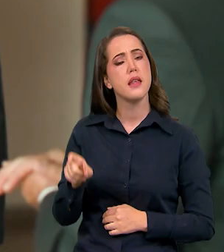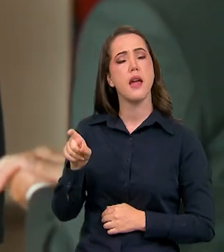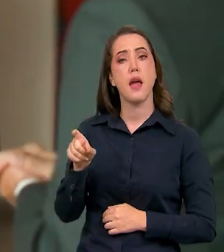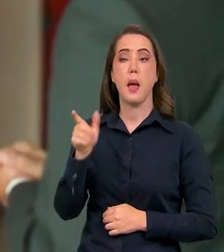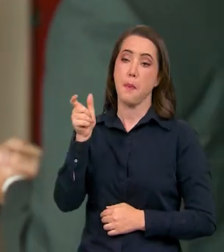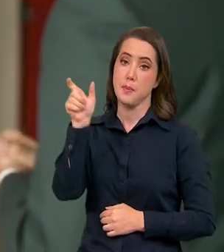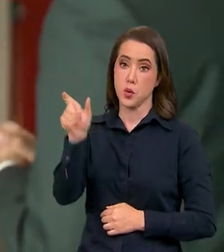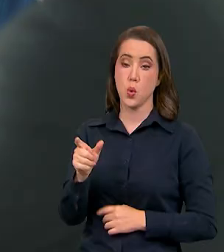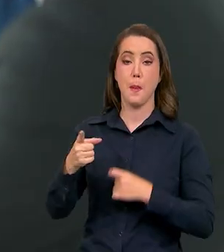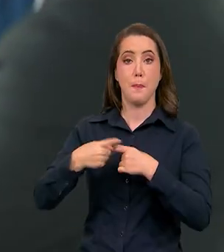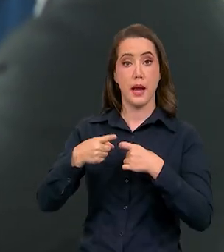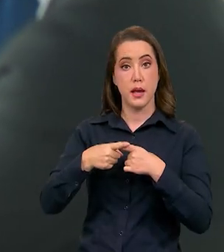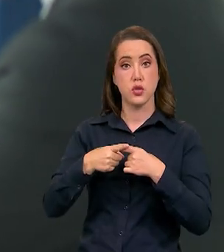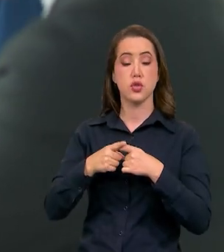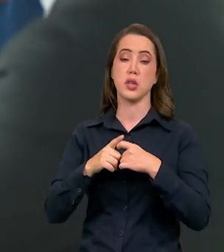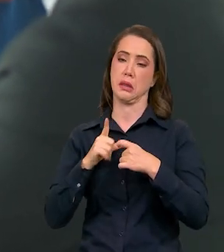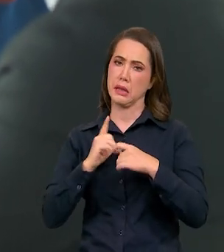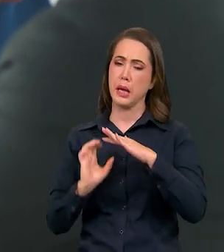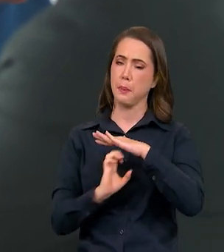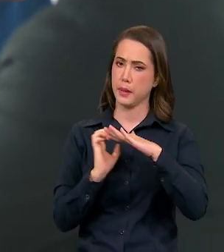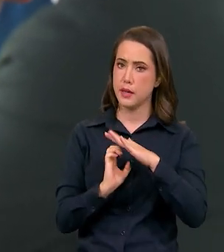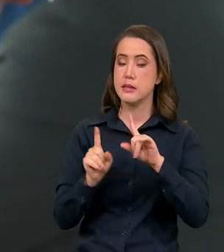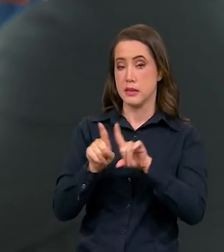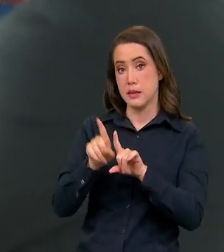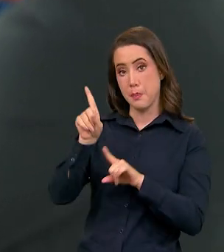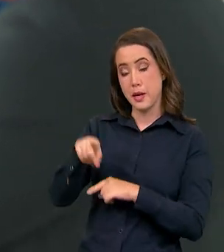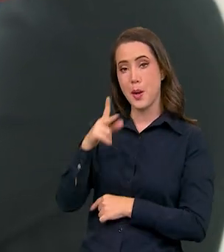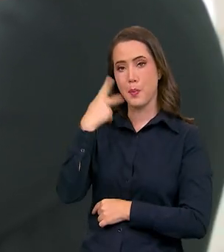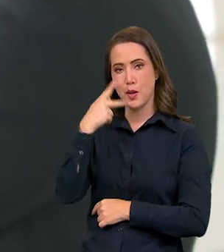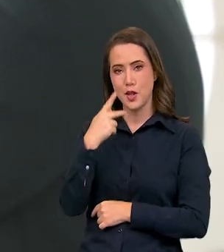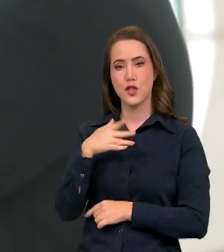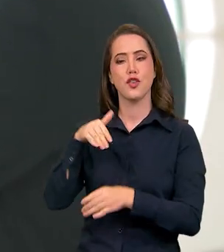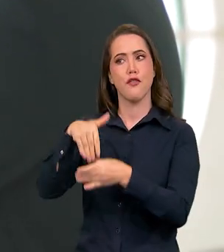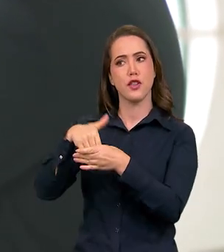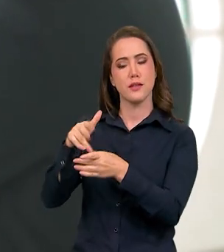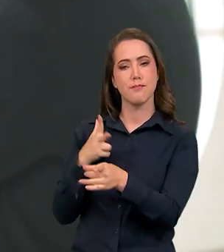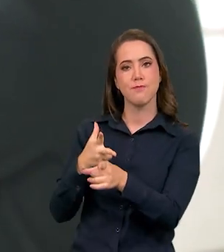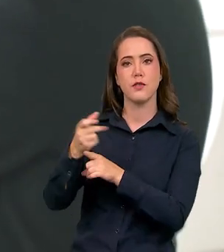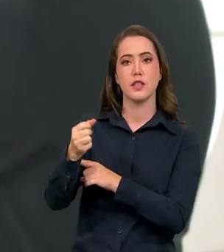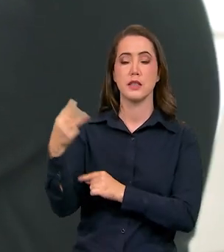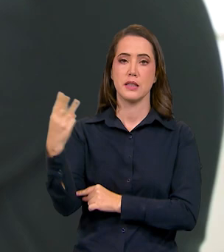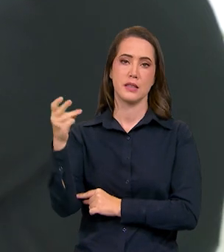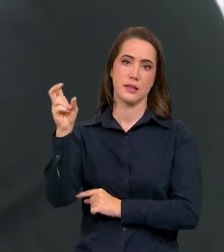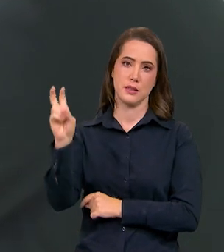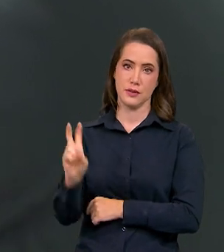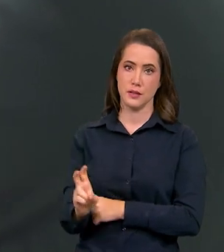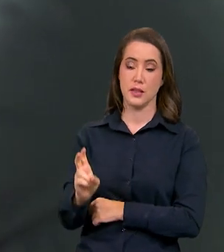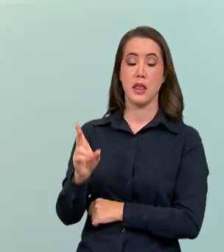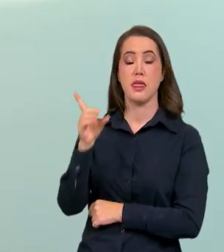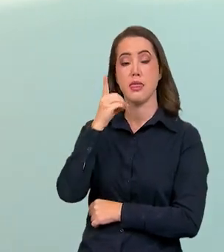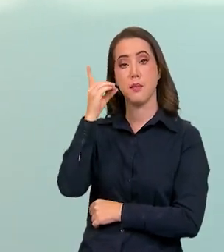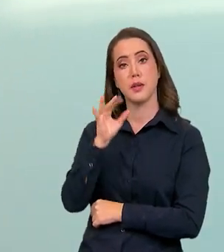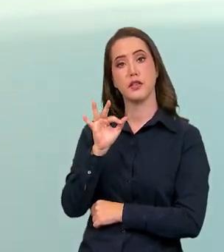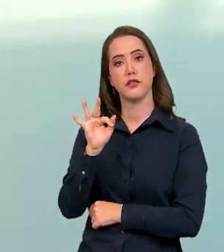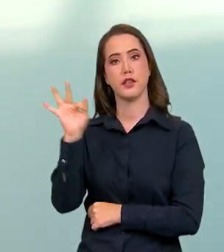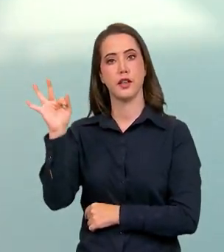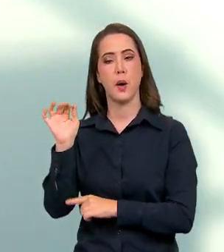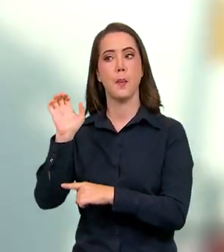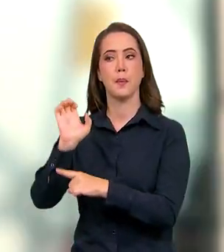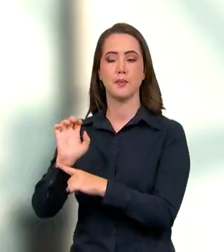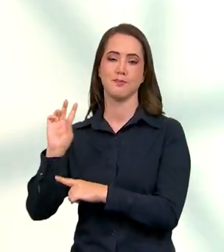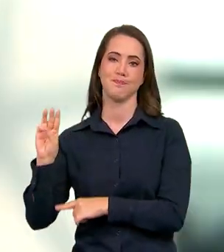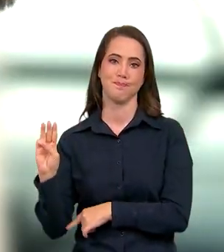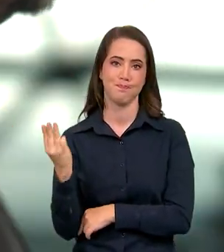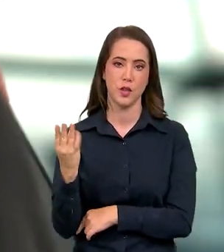médico, empresário e político. Foi eleito no ano passado pela terceira vez consecutiva deputado federal pelo estado do Maranhão.